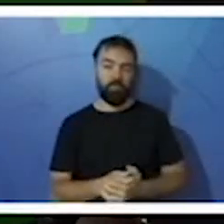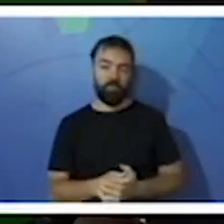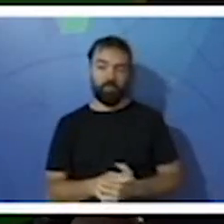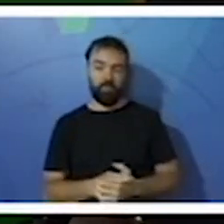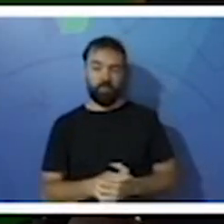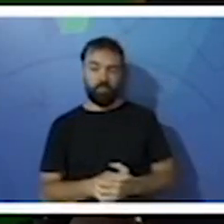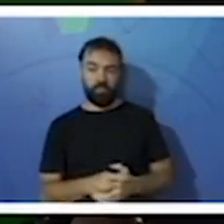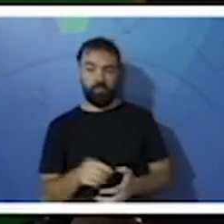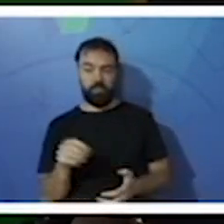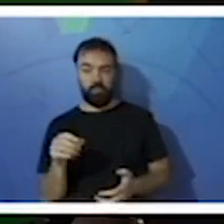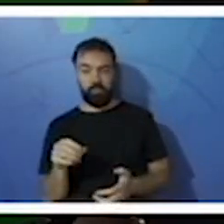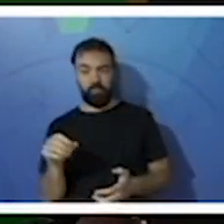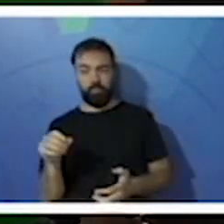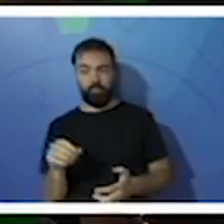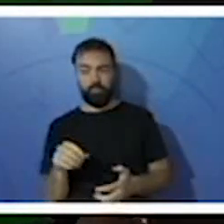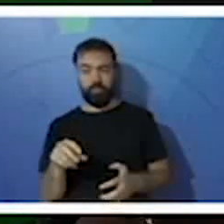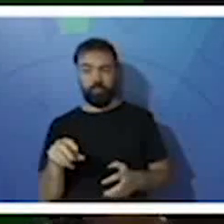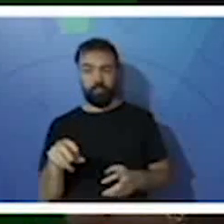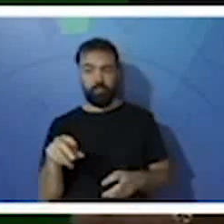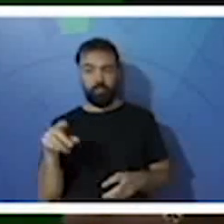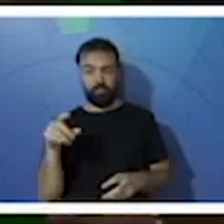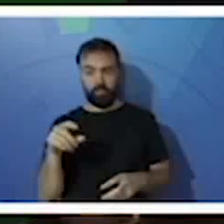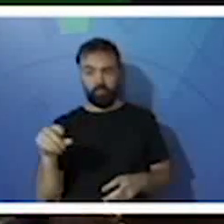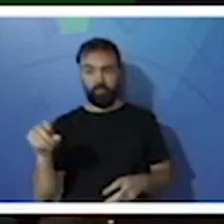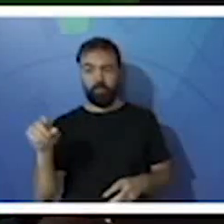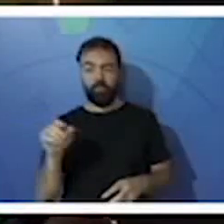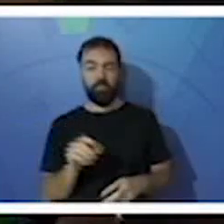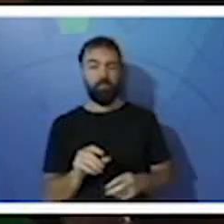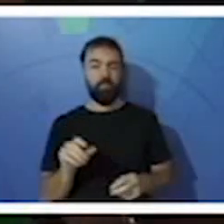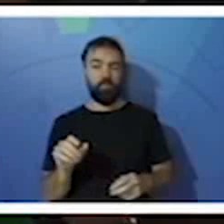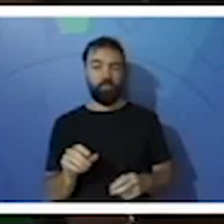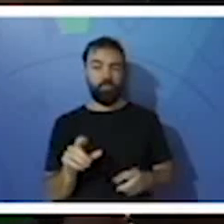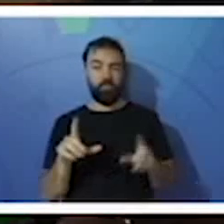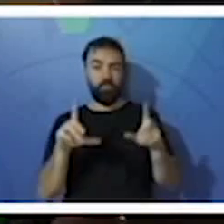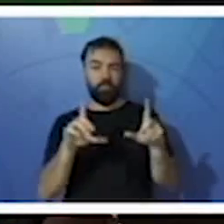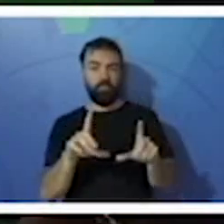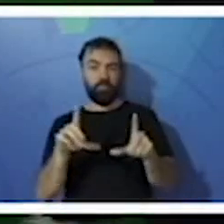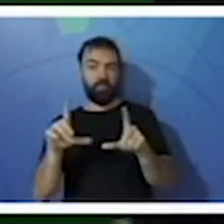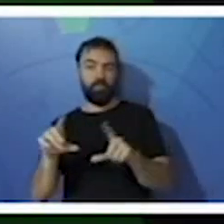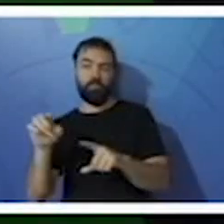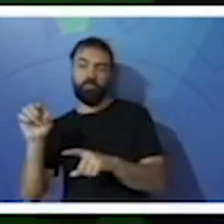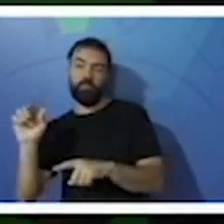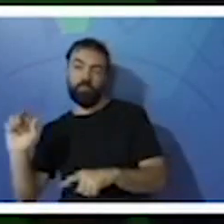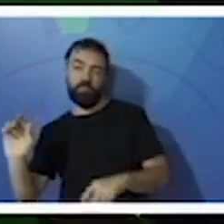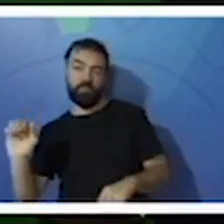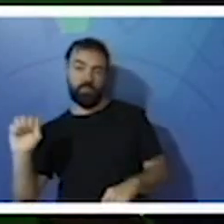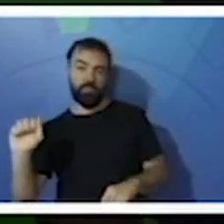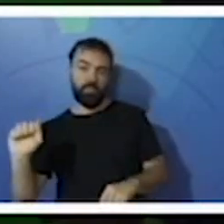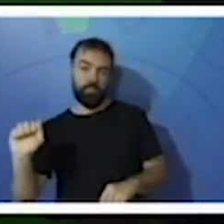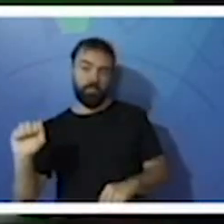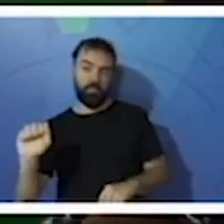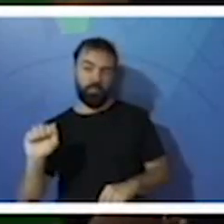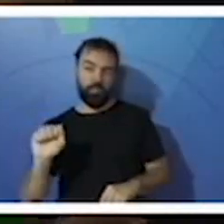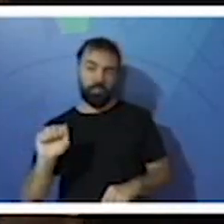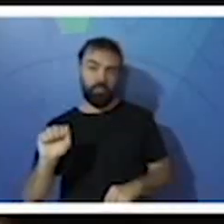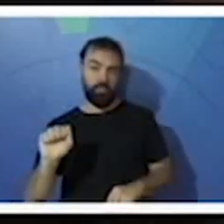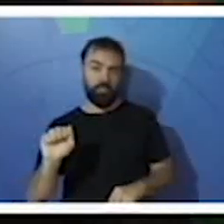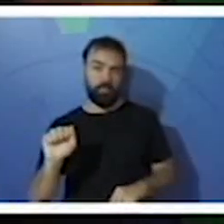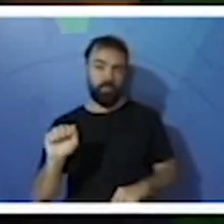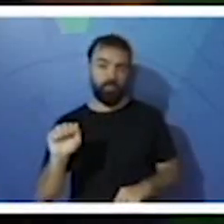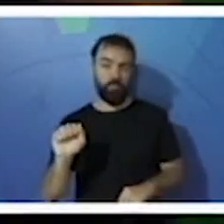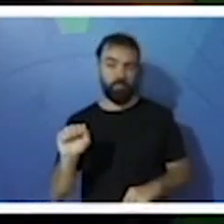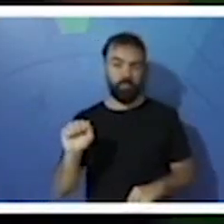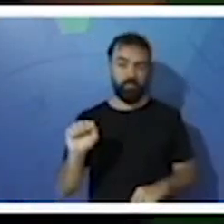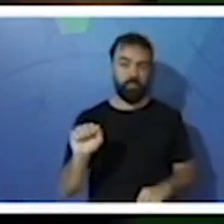Aqui é a letrinha A, os pés do avestruz, olha, são mais grossos, né? Esse